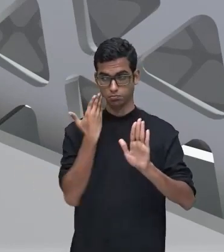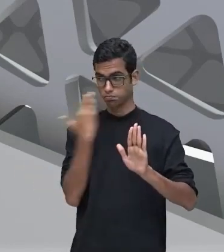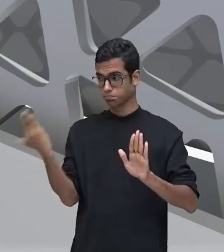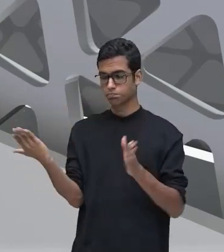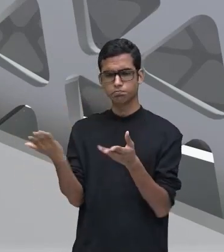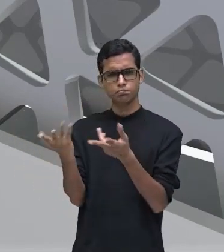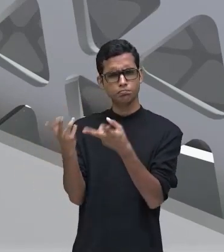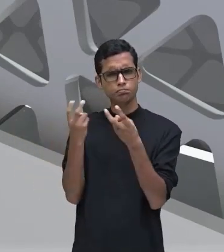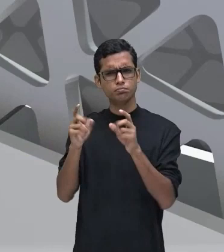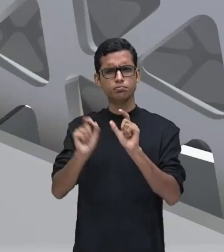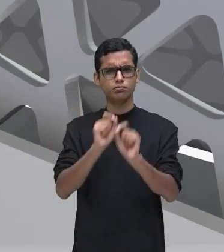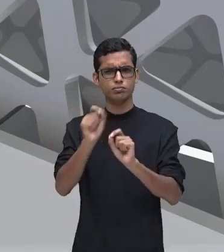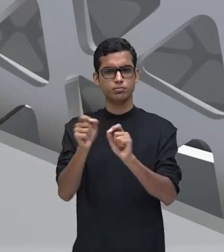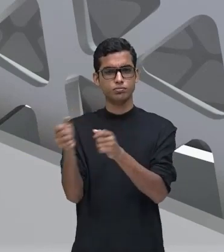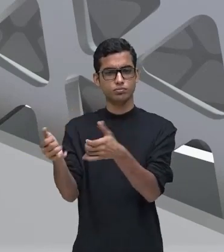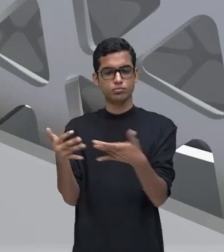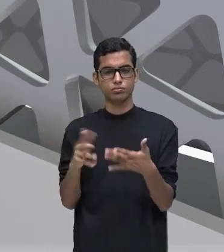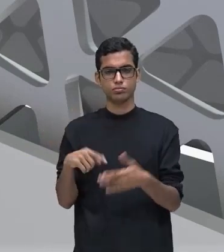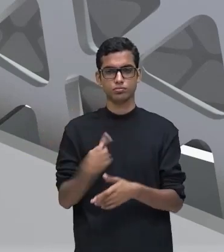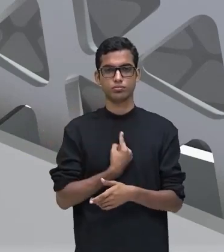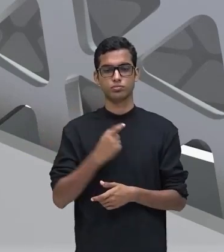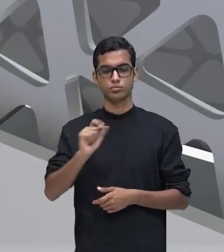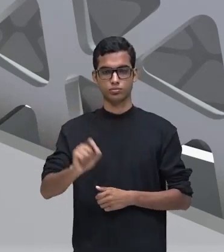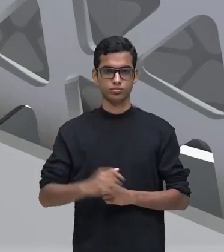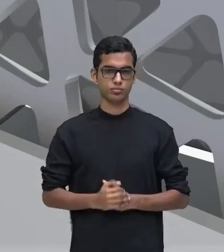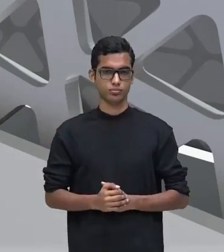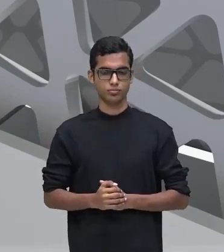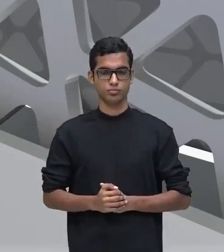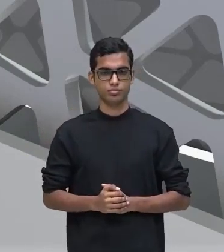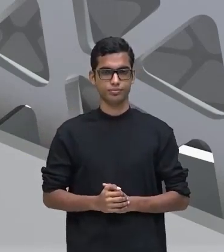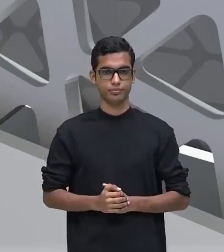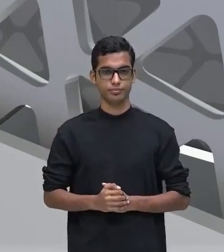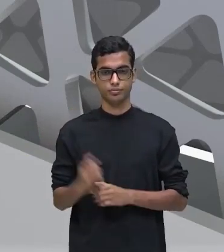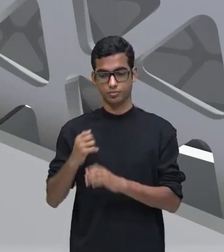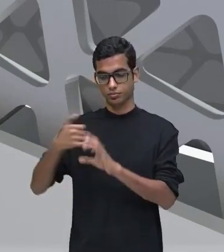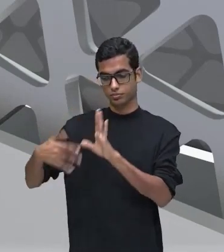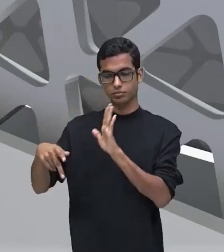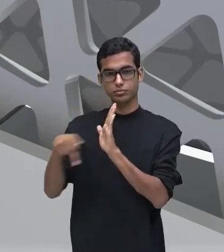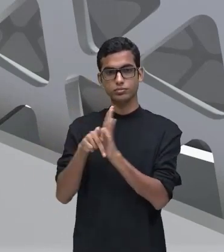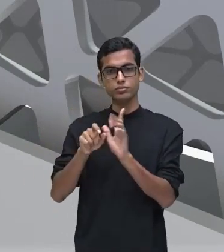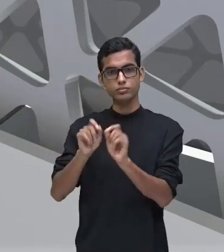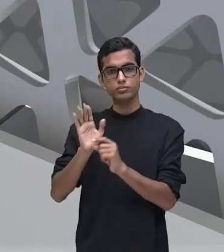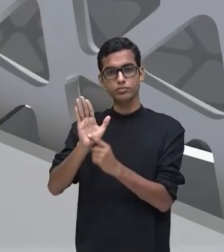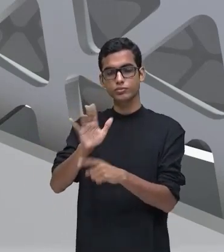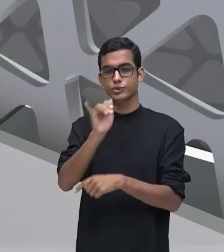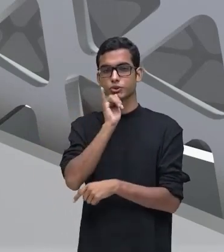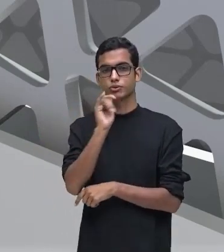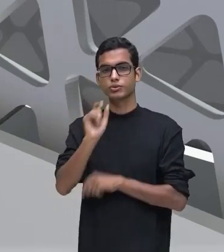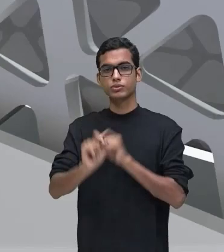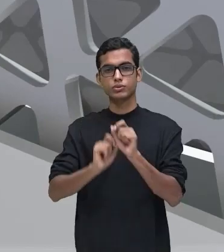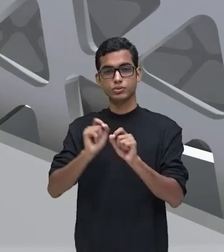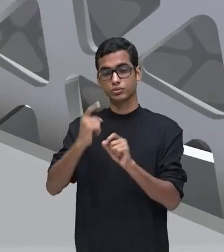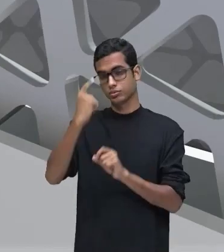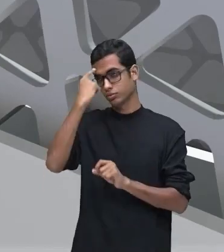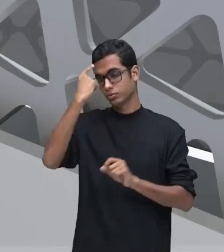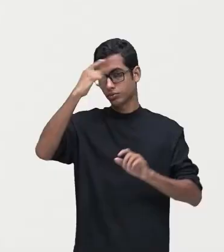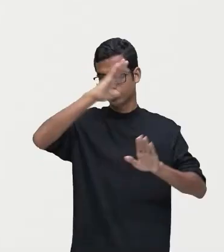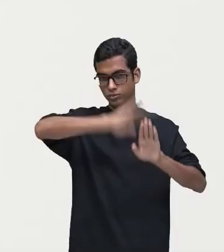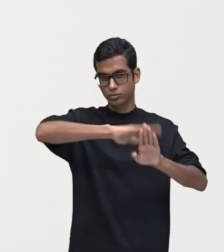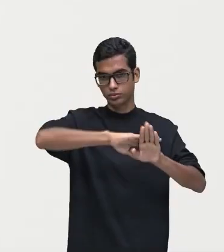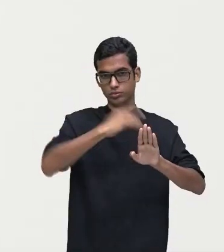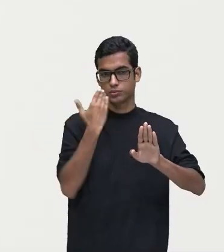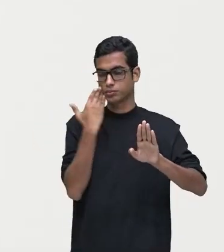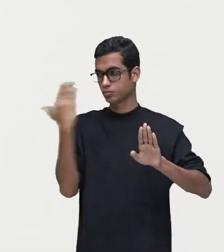Observem o que ele diz para a gente. Olha só. As palavras que vão caracterizar, que vão trazer para a gente exatamente essa ideia subjetiva.